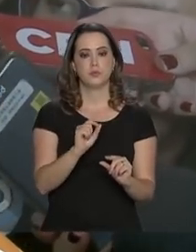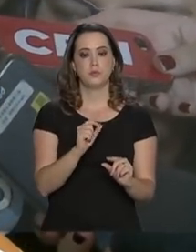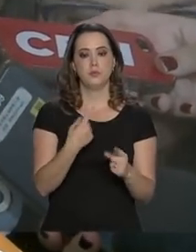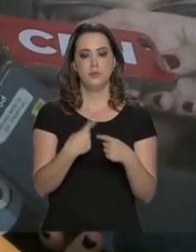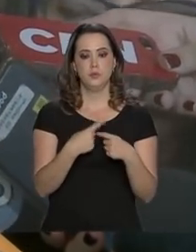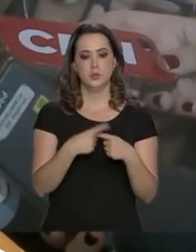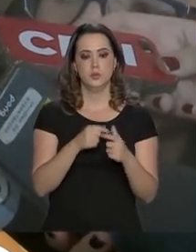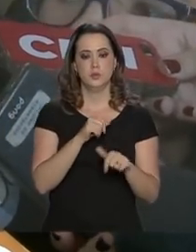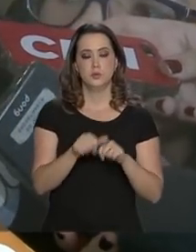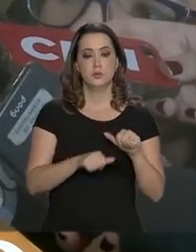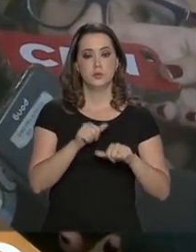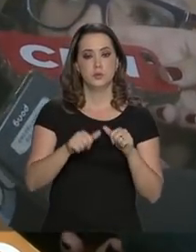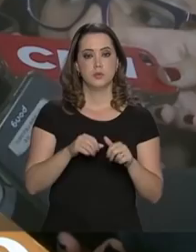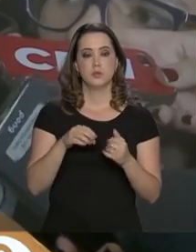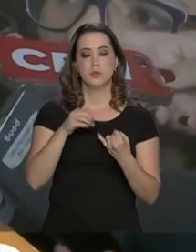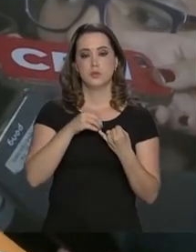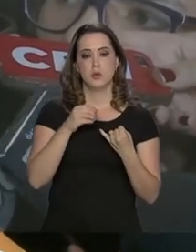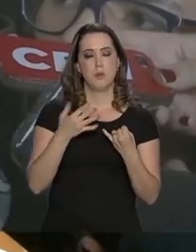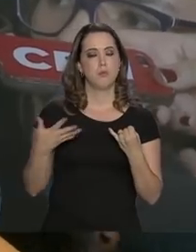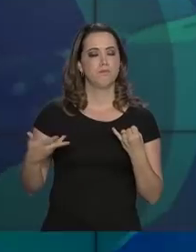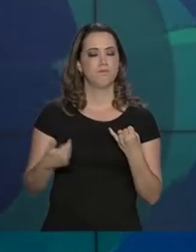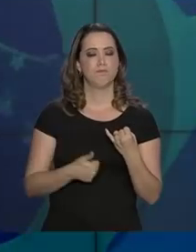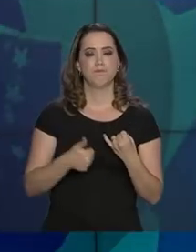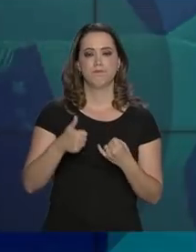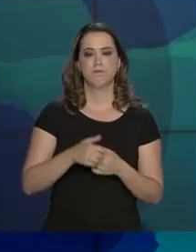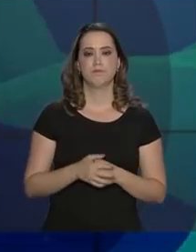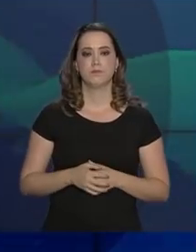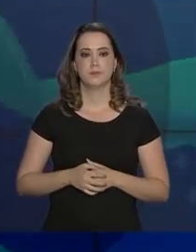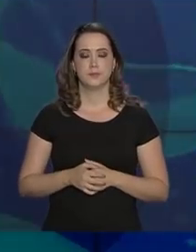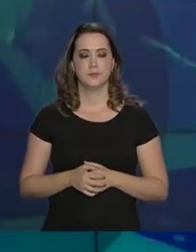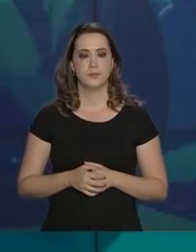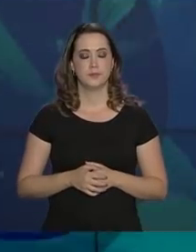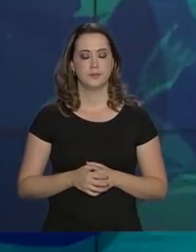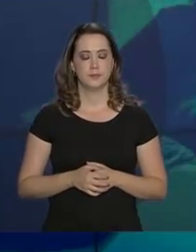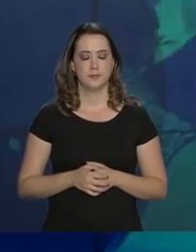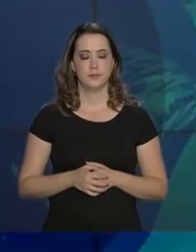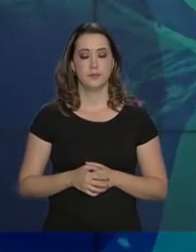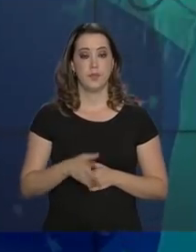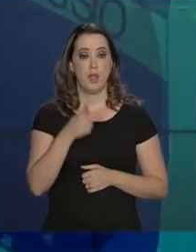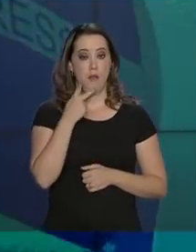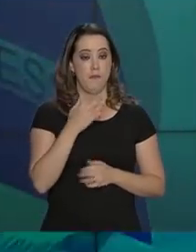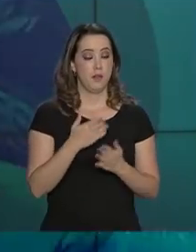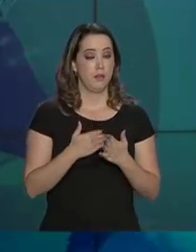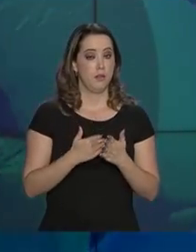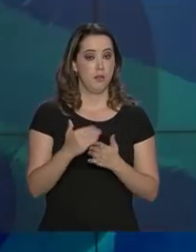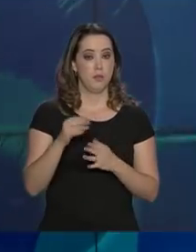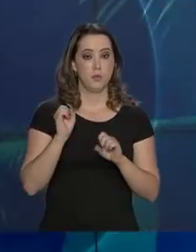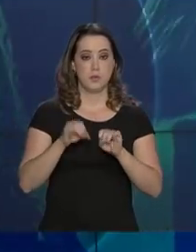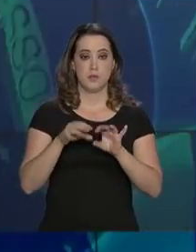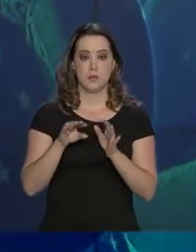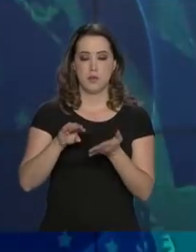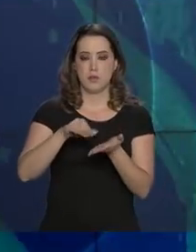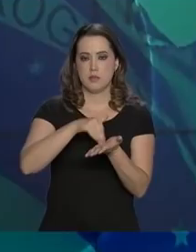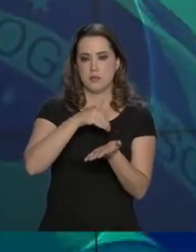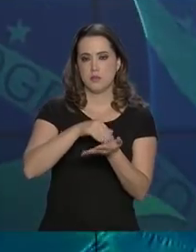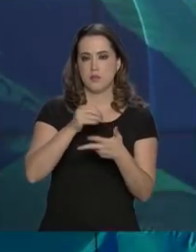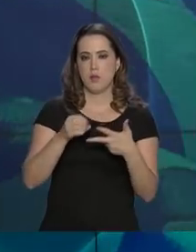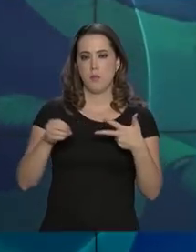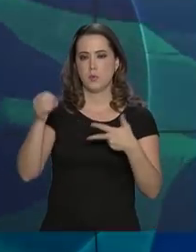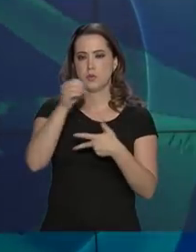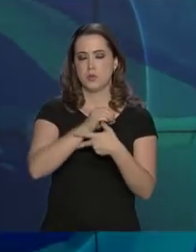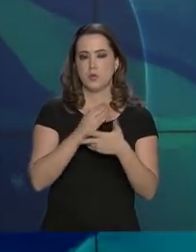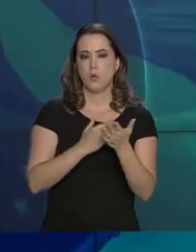que tornará o Inep bem mais eficaz. E ainda sobre educação, as inscrições para o SISU foram